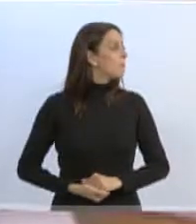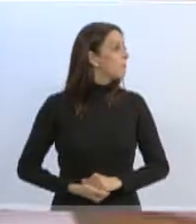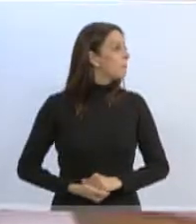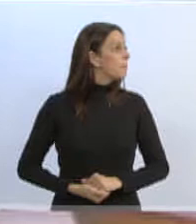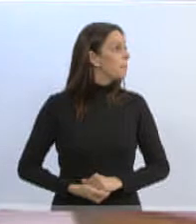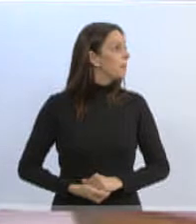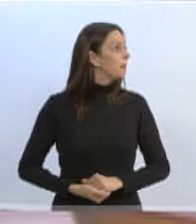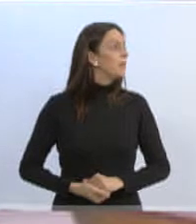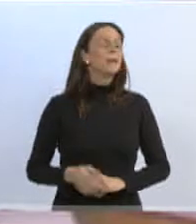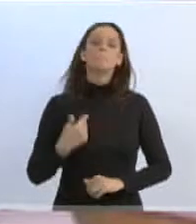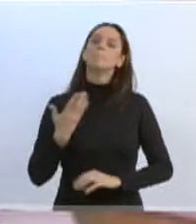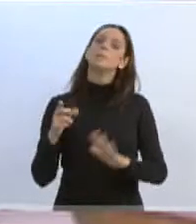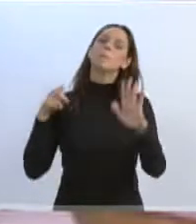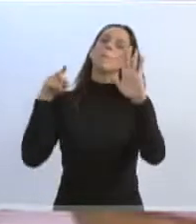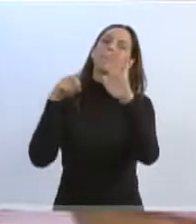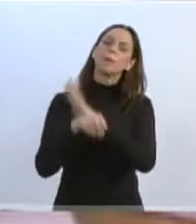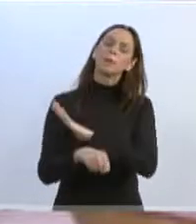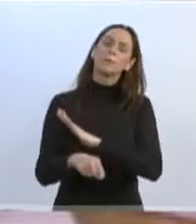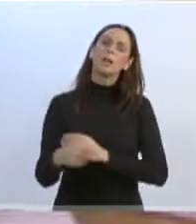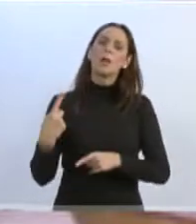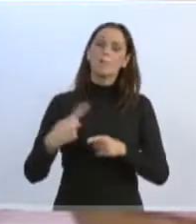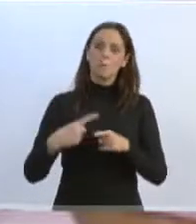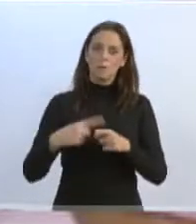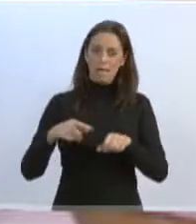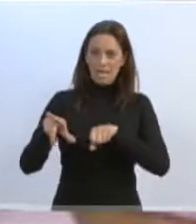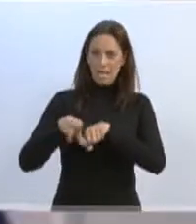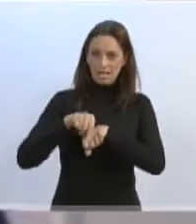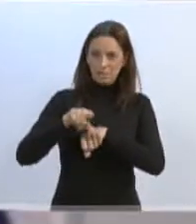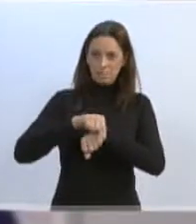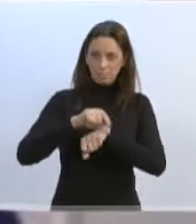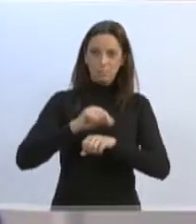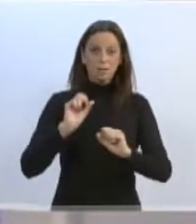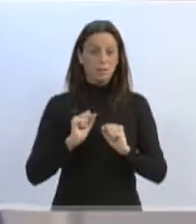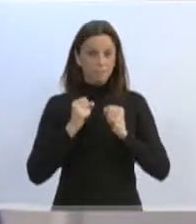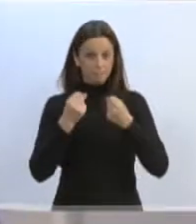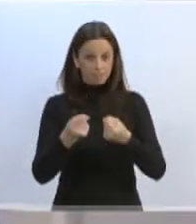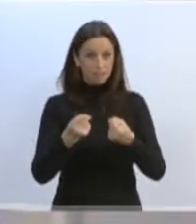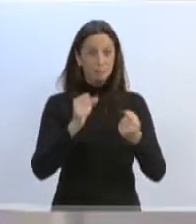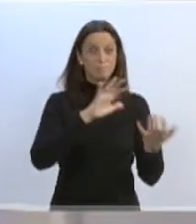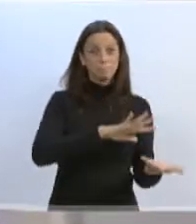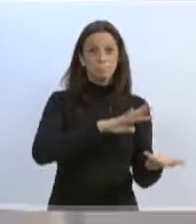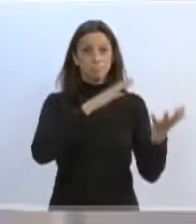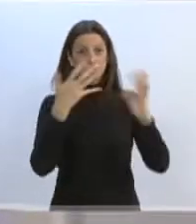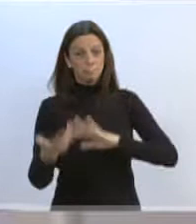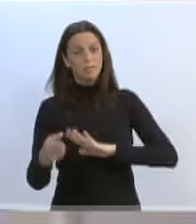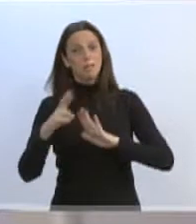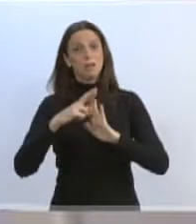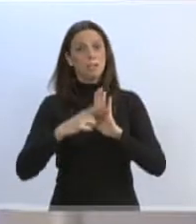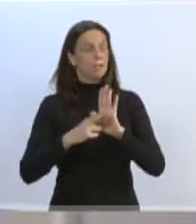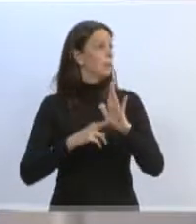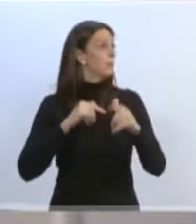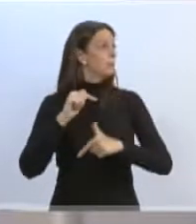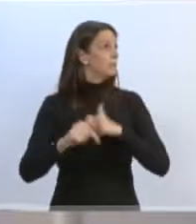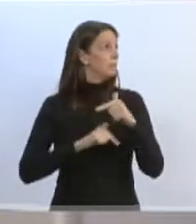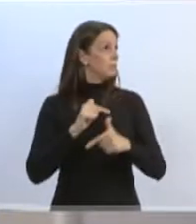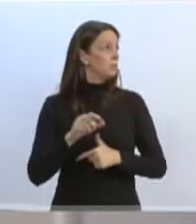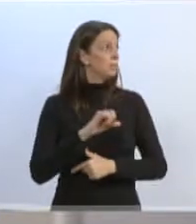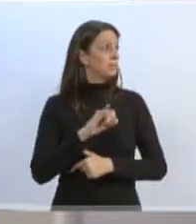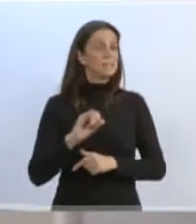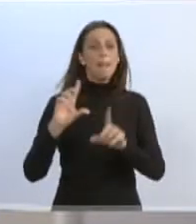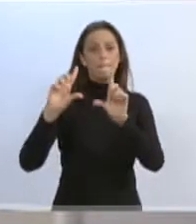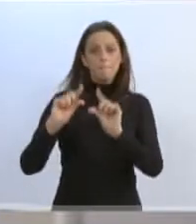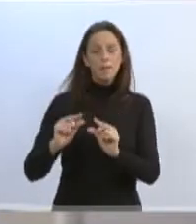Oi, queria te fazer uma pergunta também, porque os argumentos de quem defende uma mudança nas regras trabalhistas é que, se elas forem menos